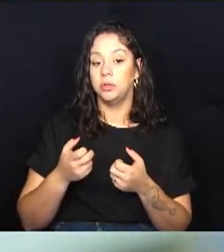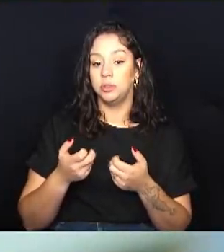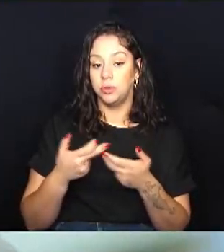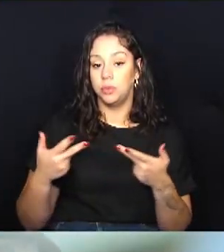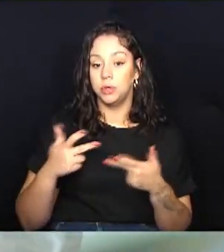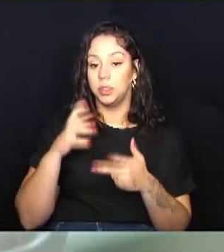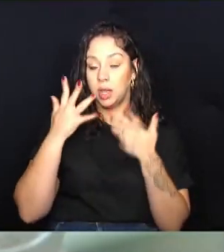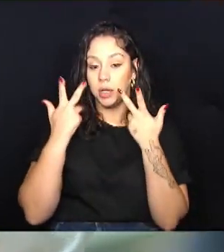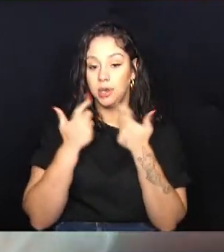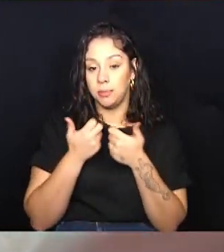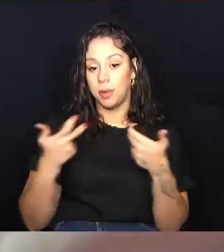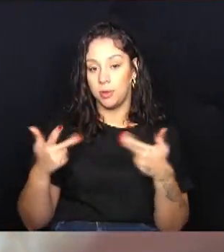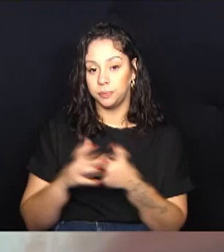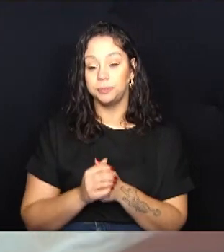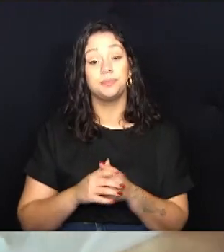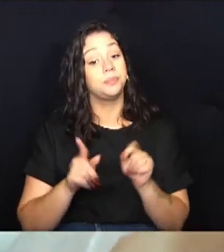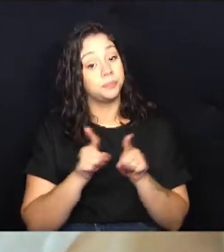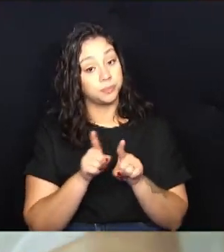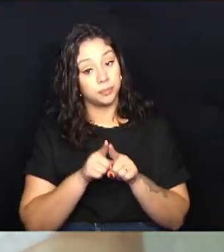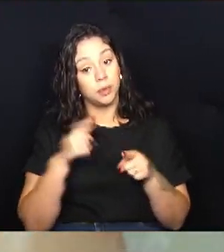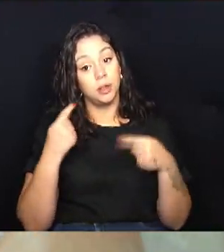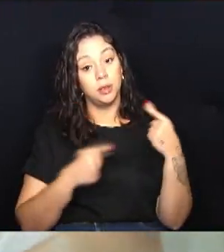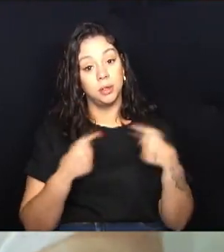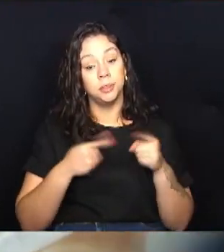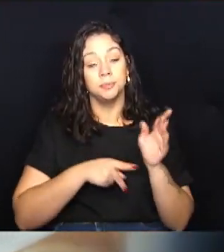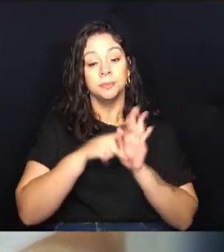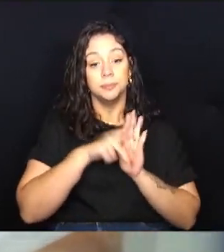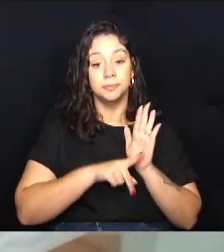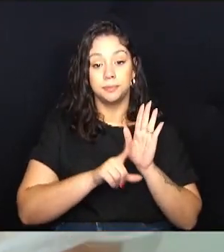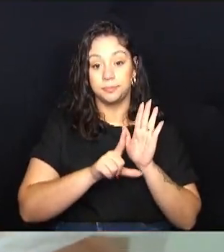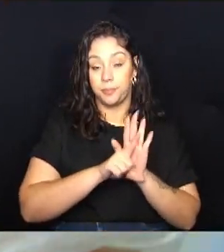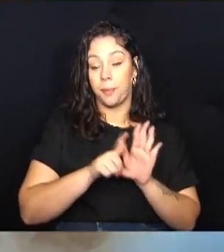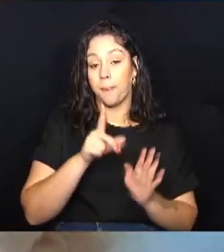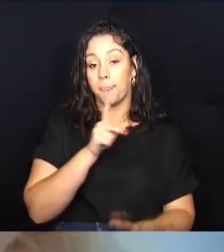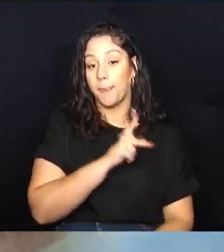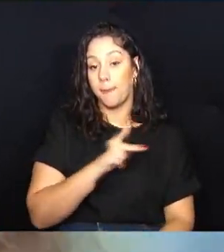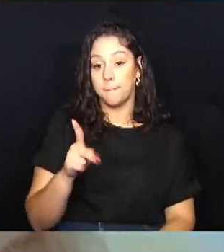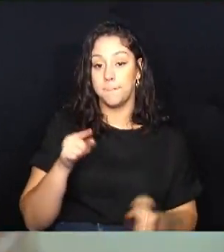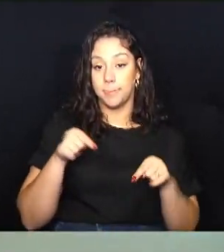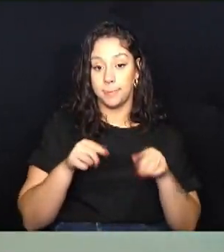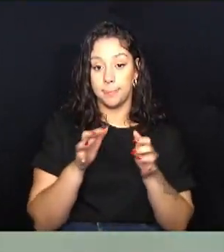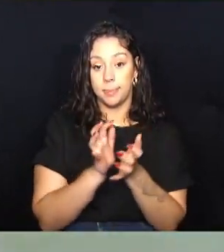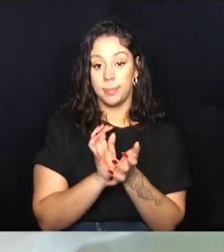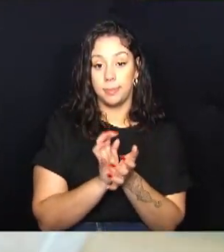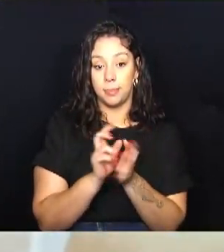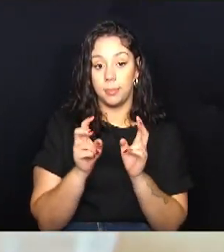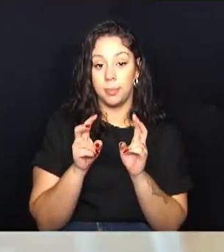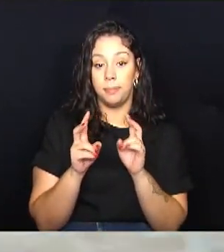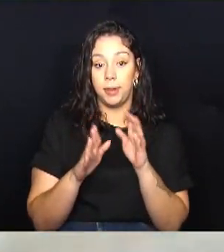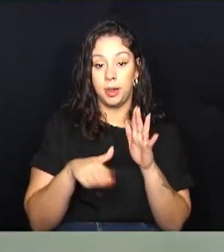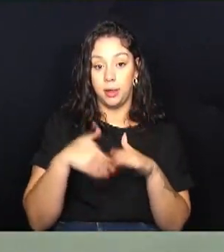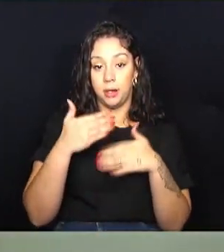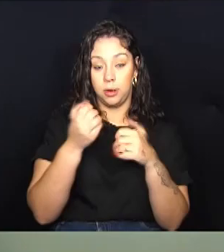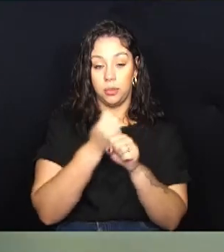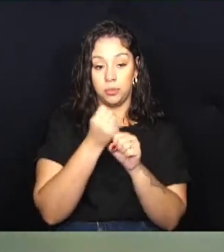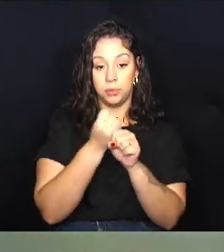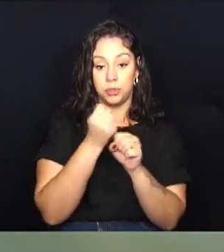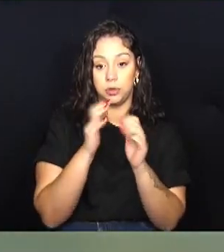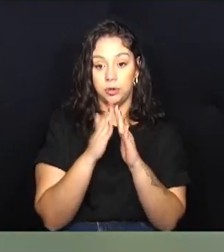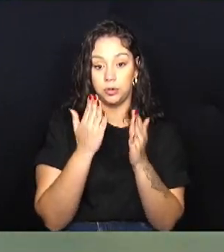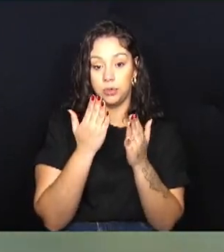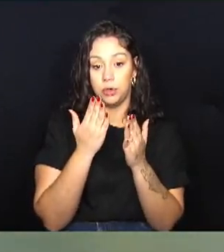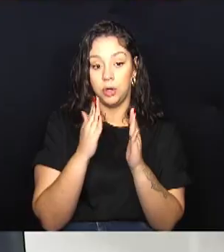Ainda entrou em discussão o projeto de lei de autoria do presidente da comissão para a construção de um hospital